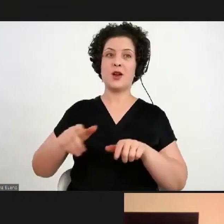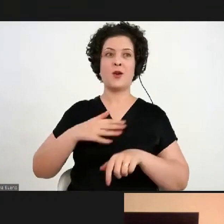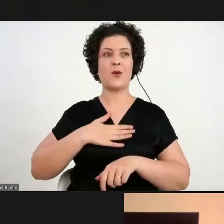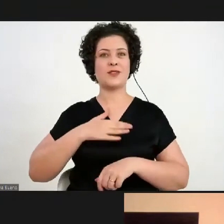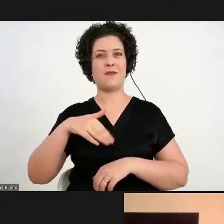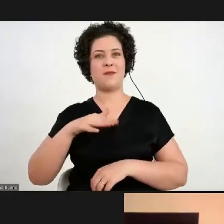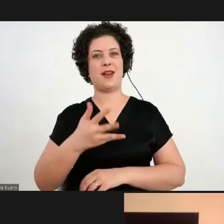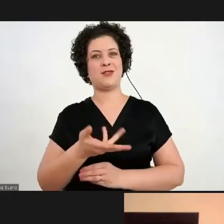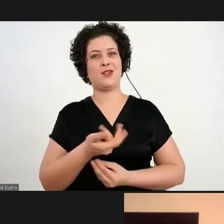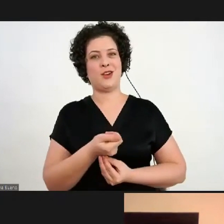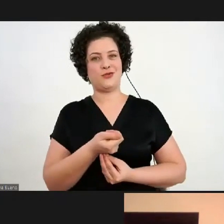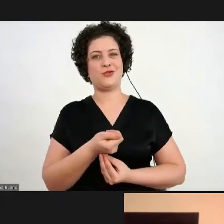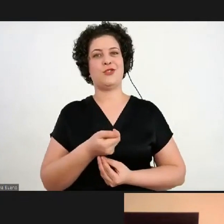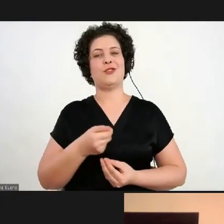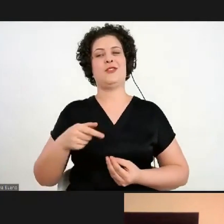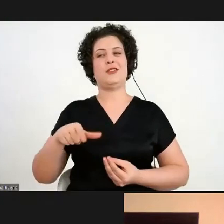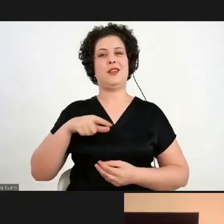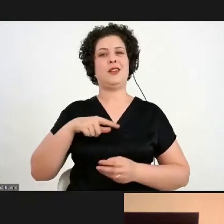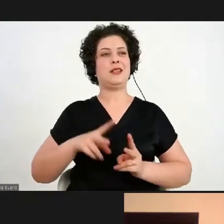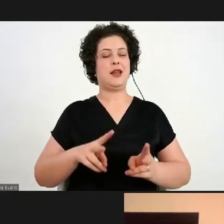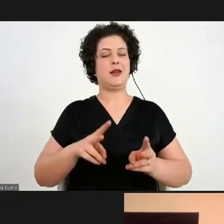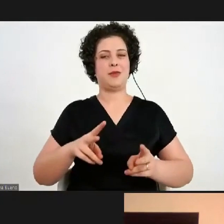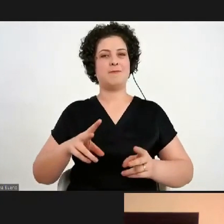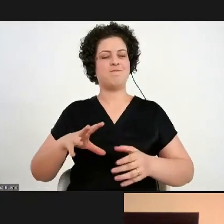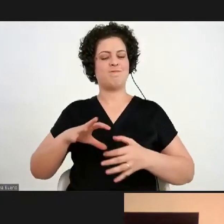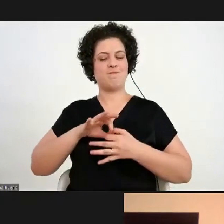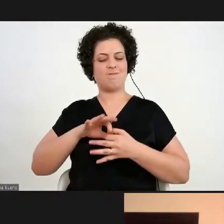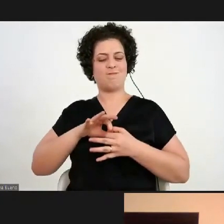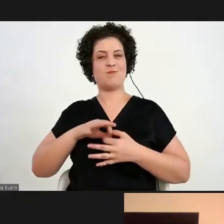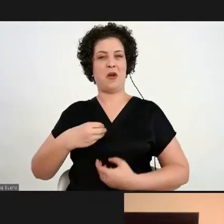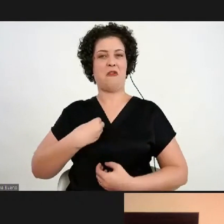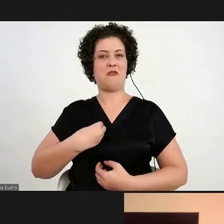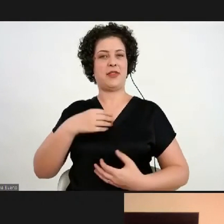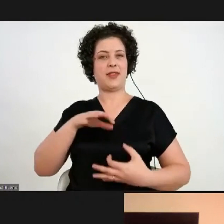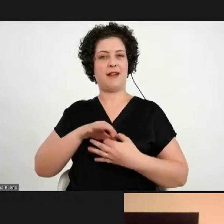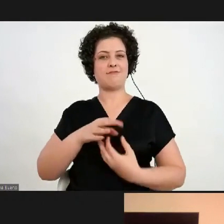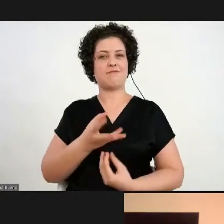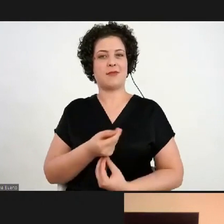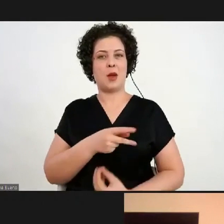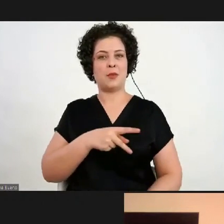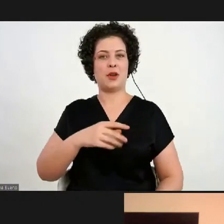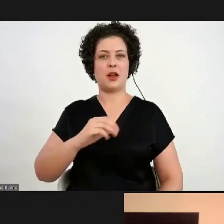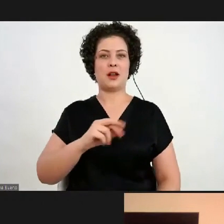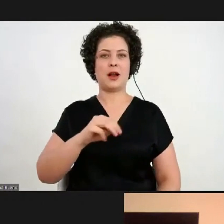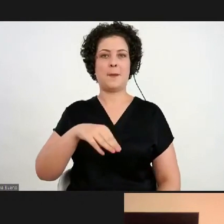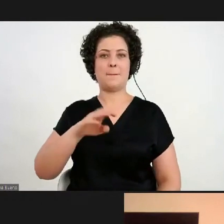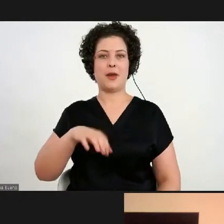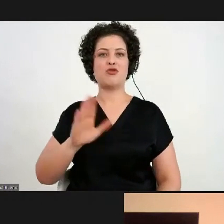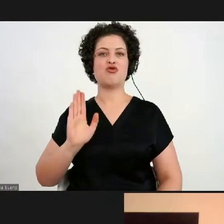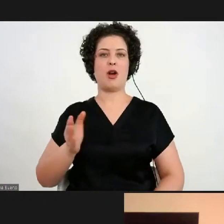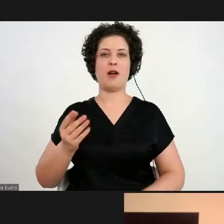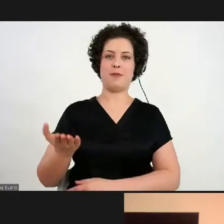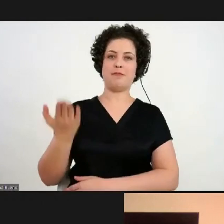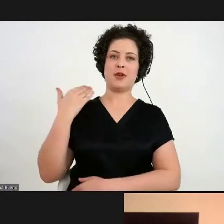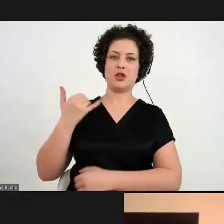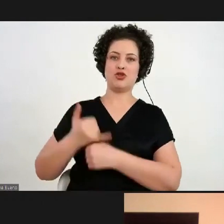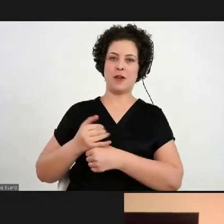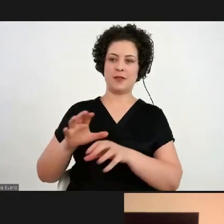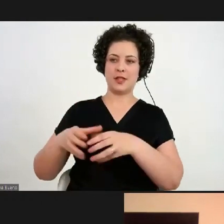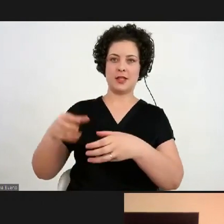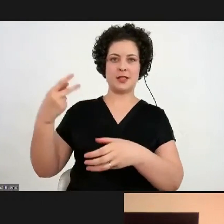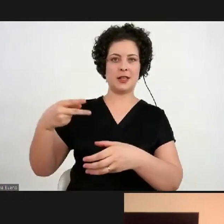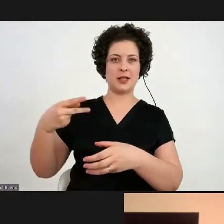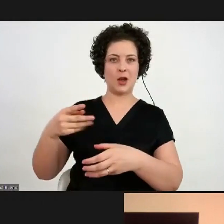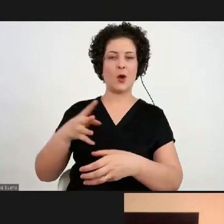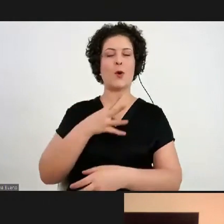e que provavelmente vão ter arte sempre em sua vida. A professora Carmen já foi a chefe desse grupo e ela conhece bem a realidade